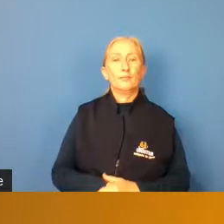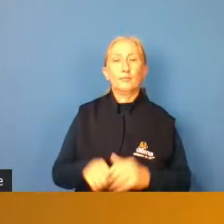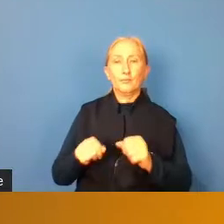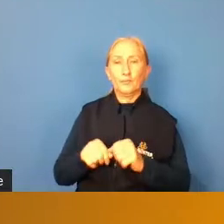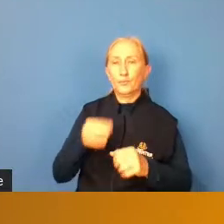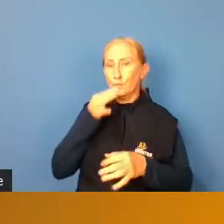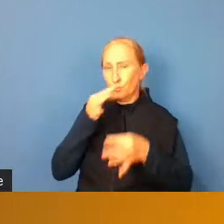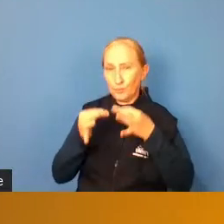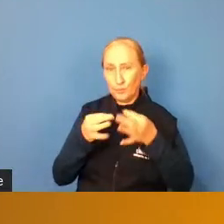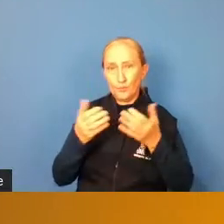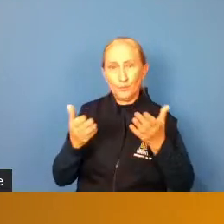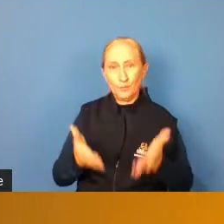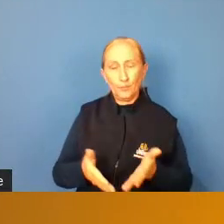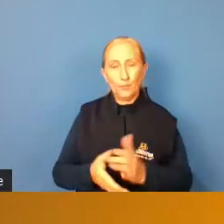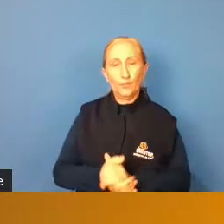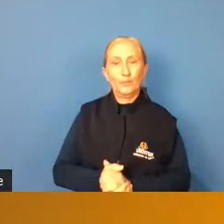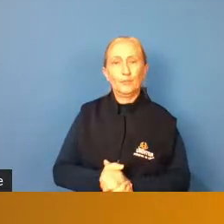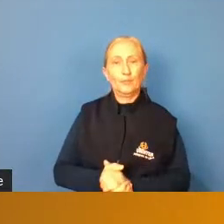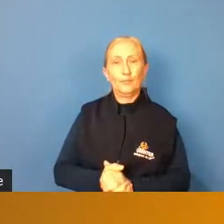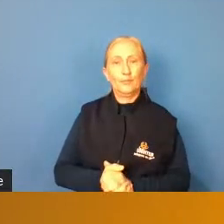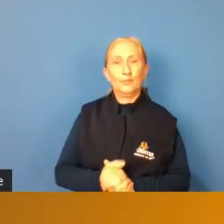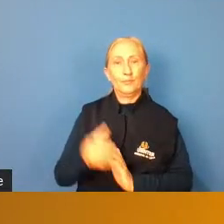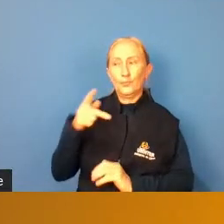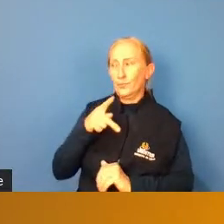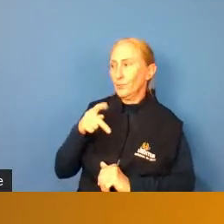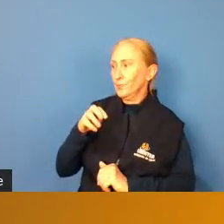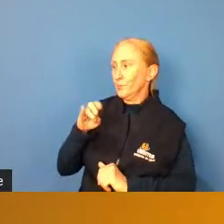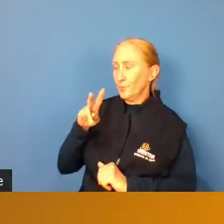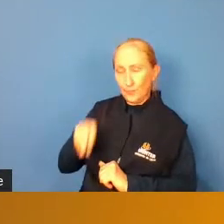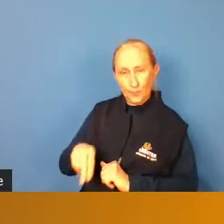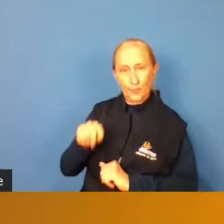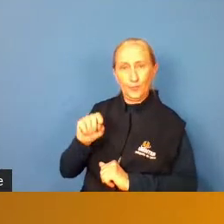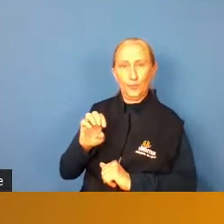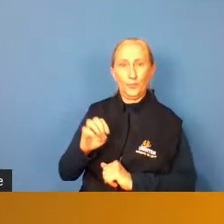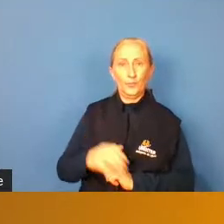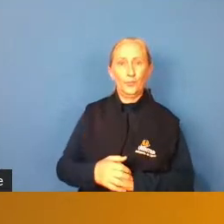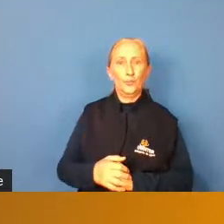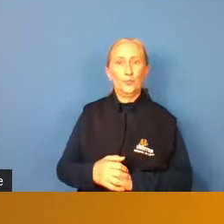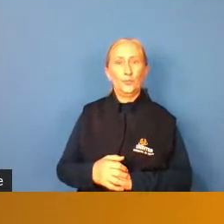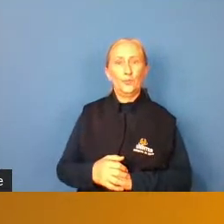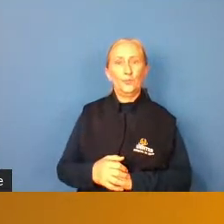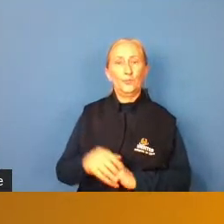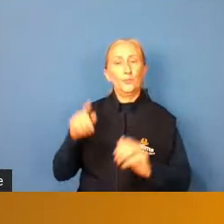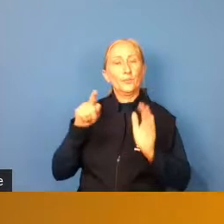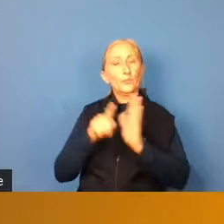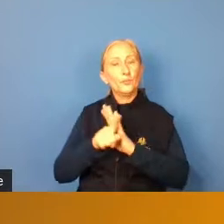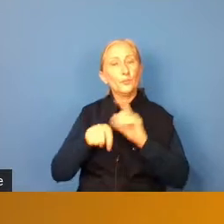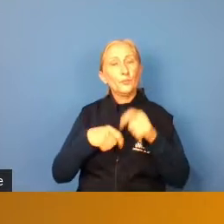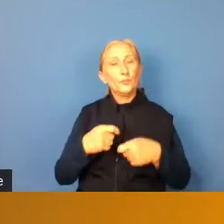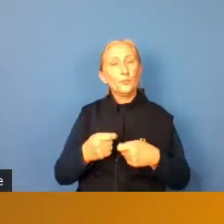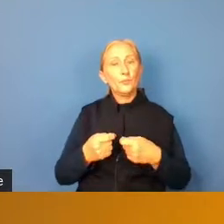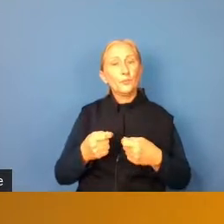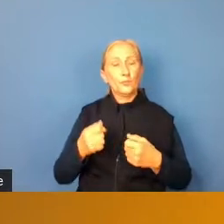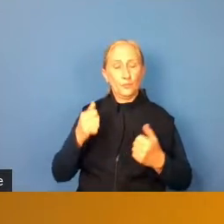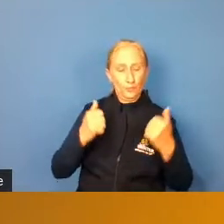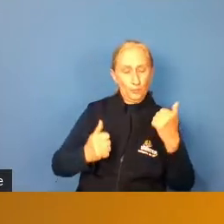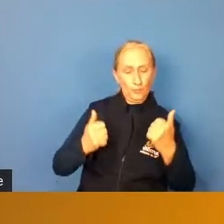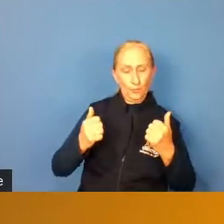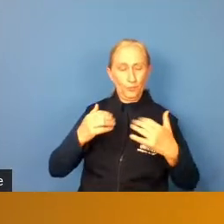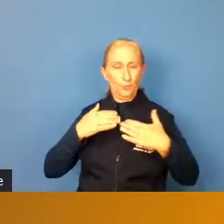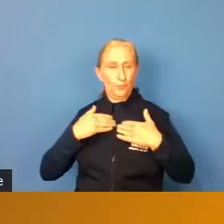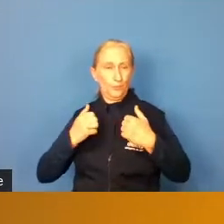seu comentário agora a pergunta da professora Eveline a pergunta era sobre goleiros e zagueiros né